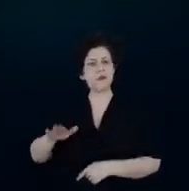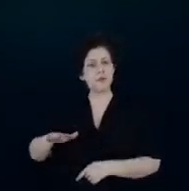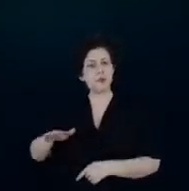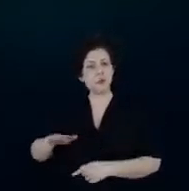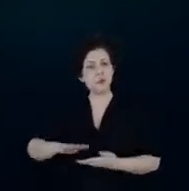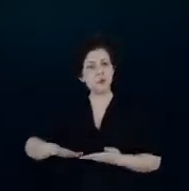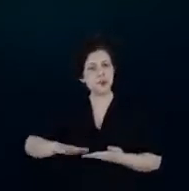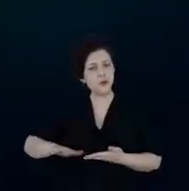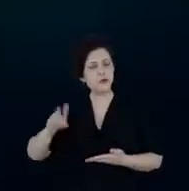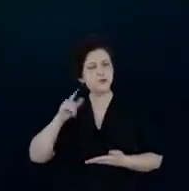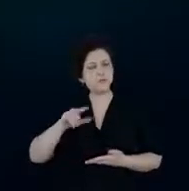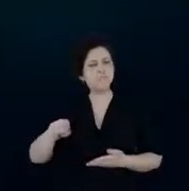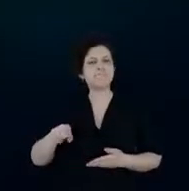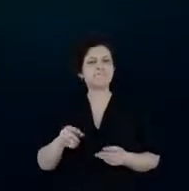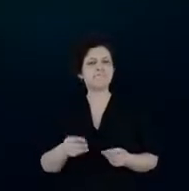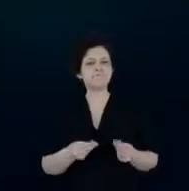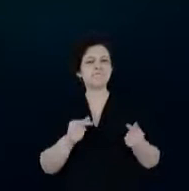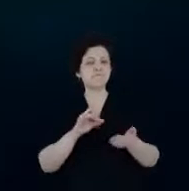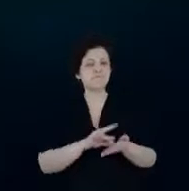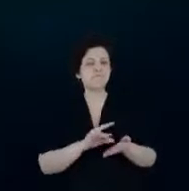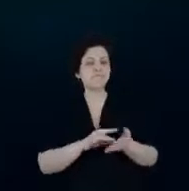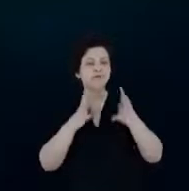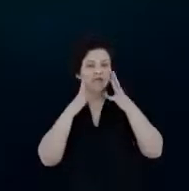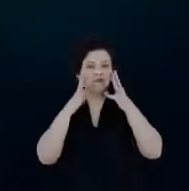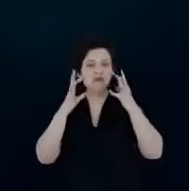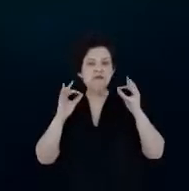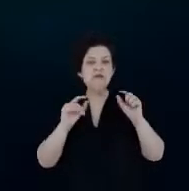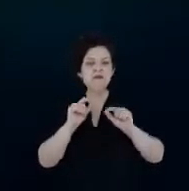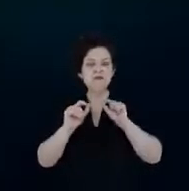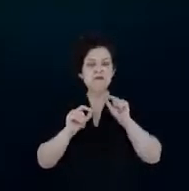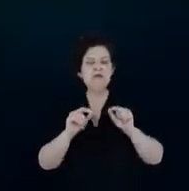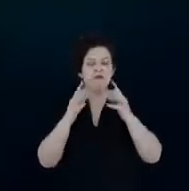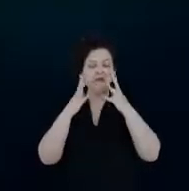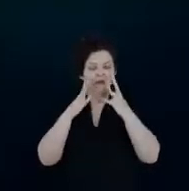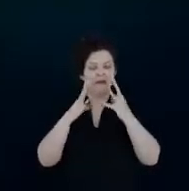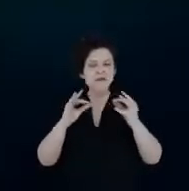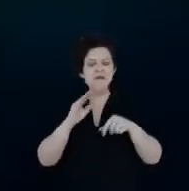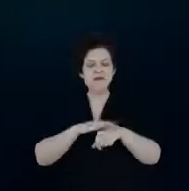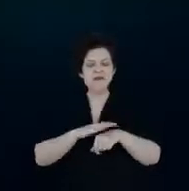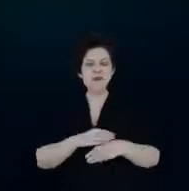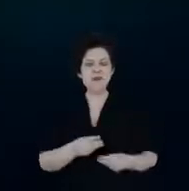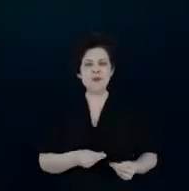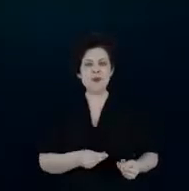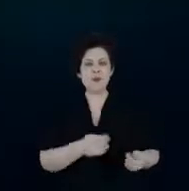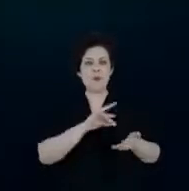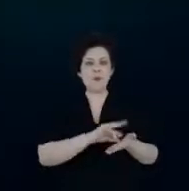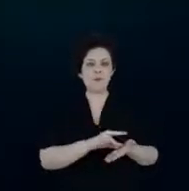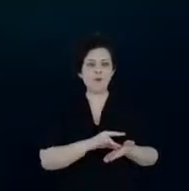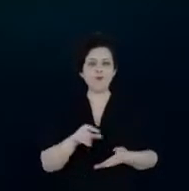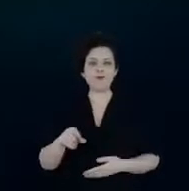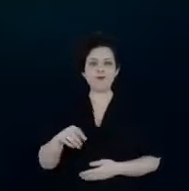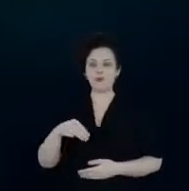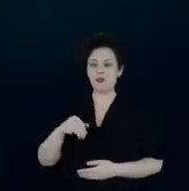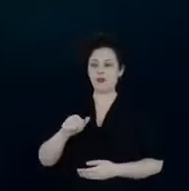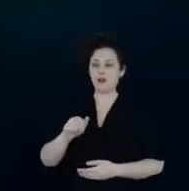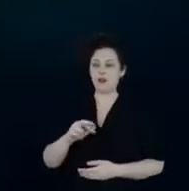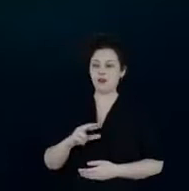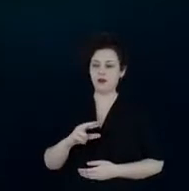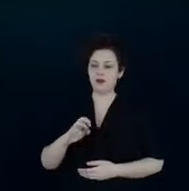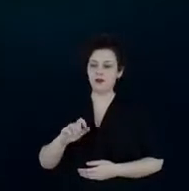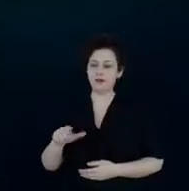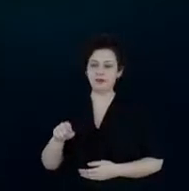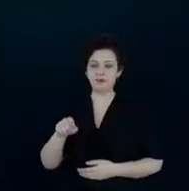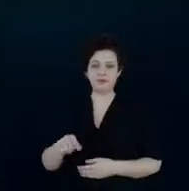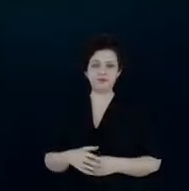eficiência energética então a gente tem que ter muita atenção a isso porque fazer eficiência energética como o Marcel falou que o quilowatt